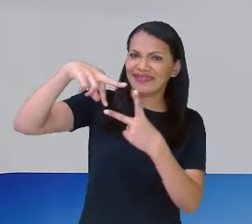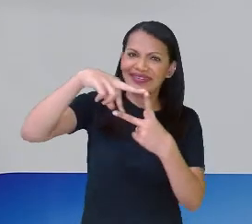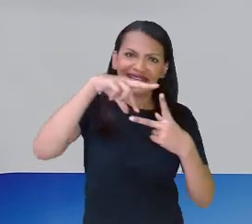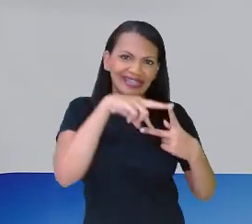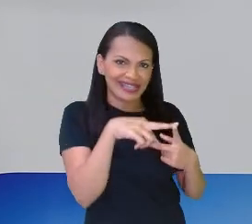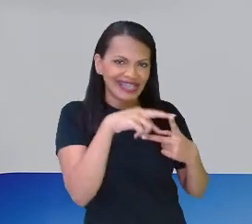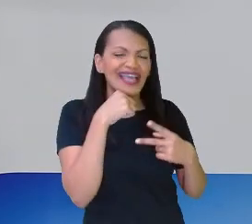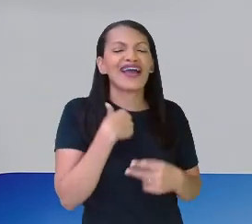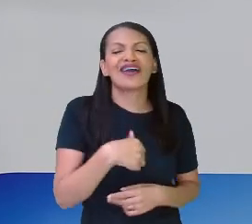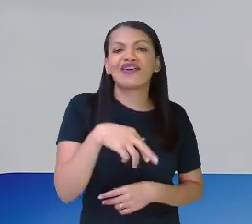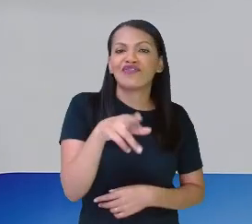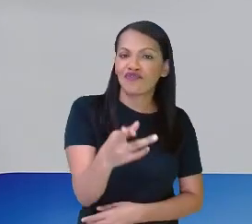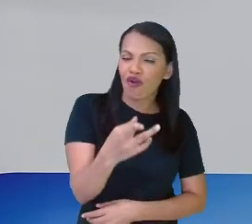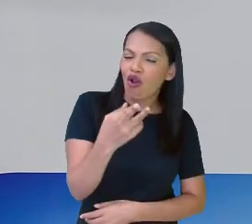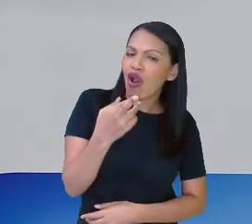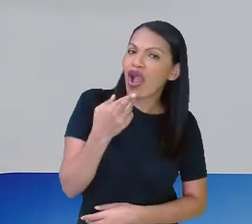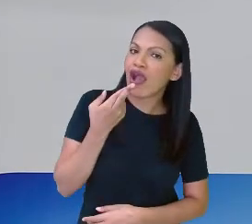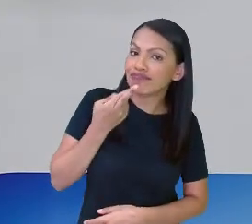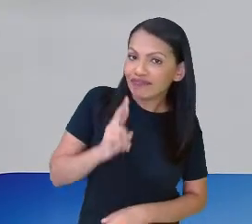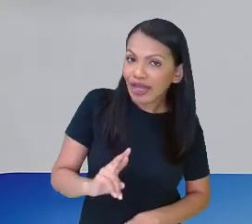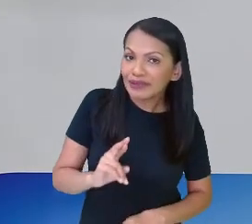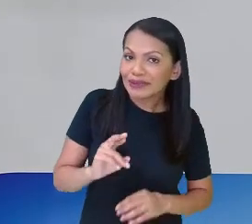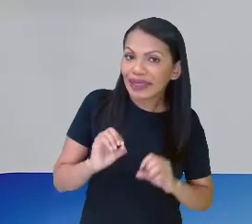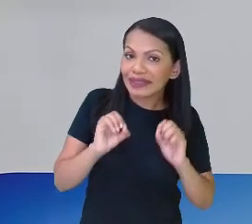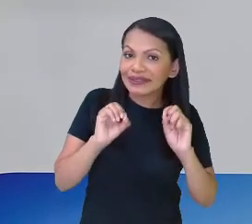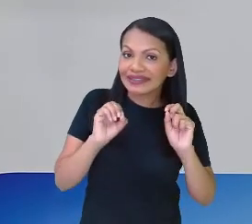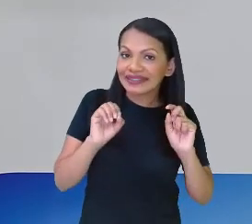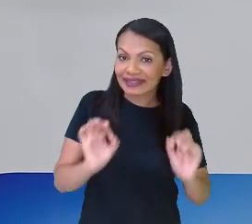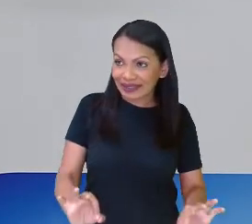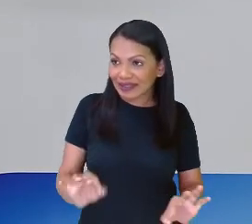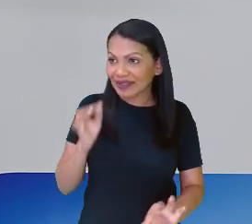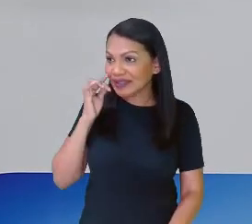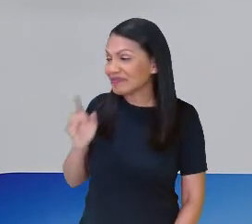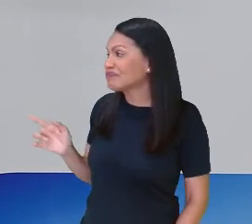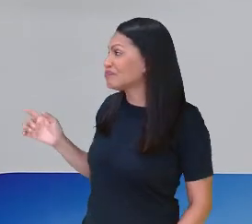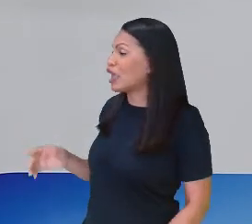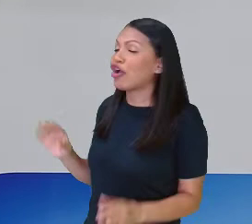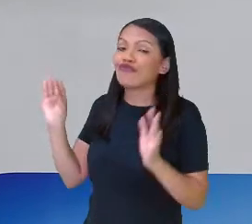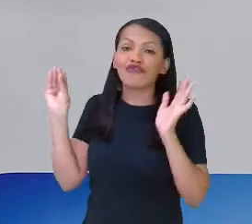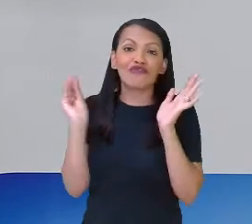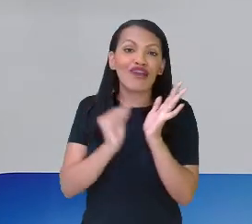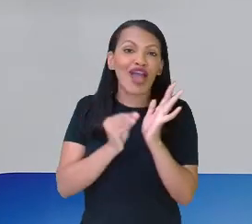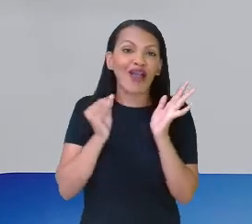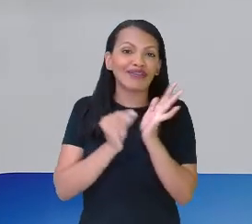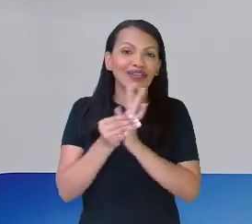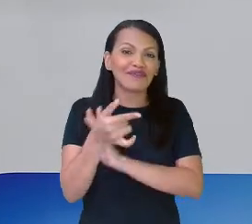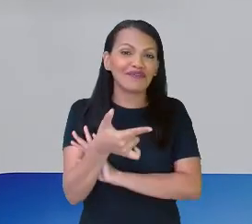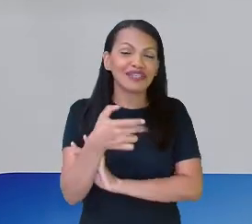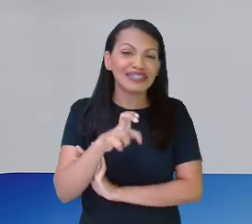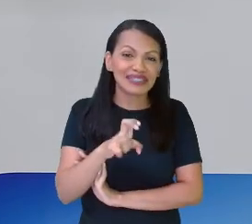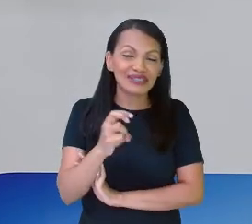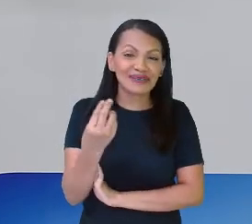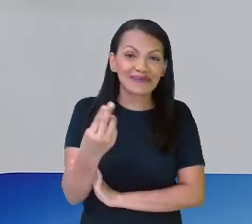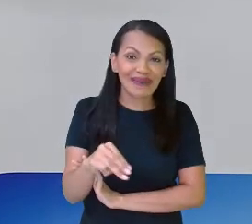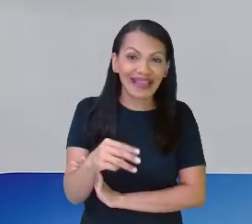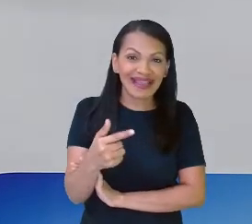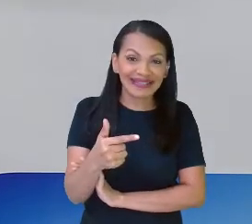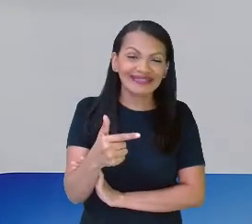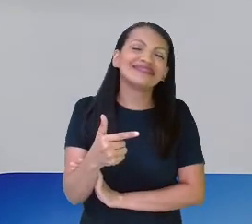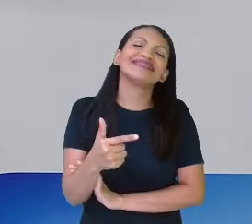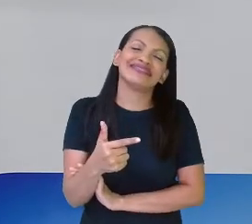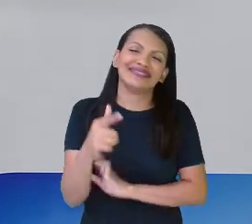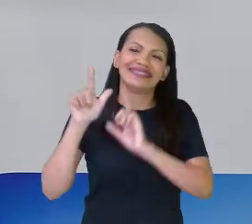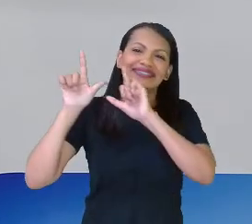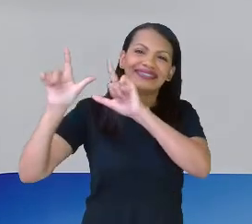Aí, eu vou dar a minha resposta completa. Faltam 25 metros quadrados de cerâmica. Aí, a pessoa